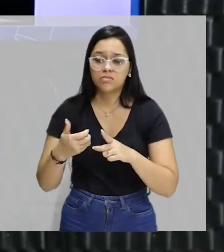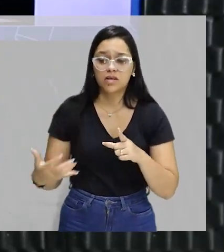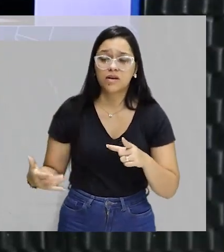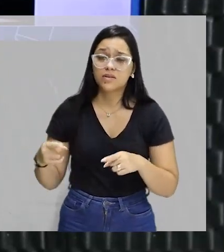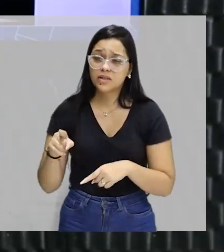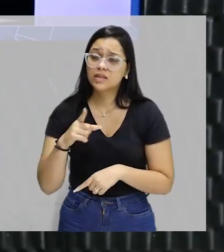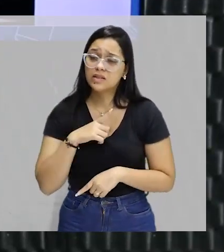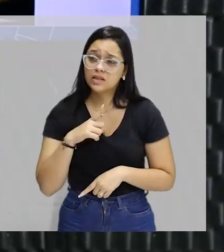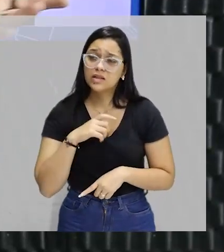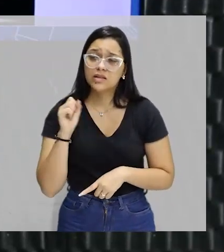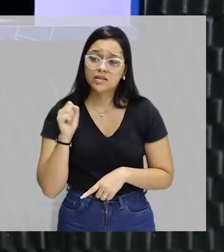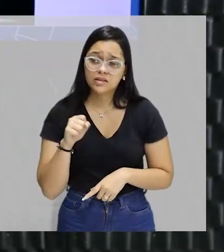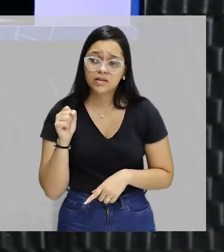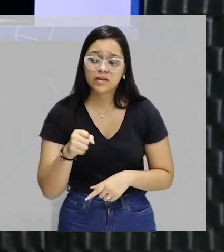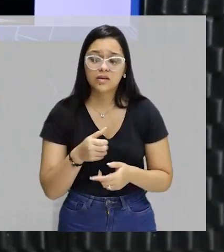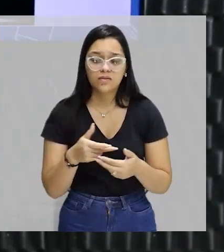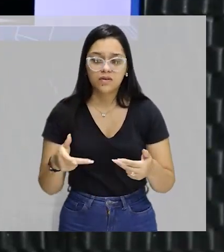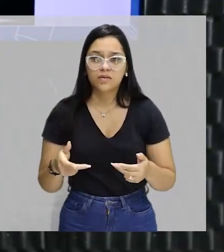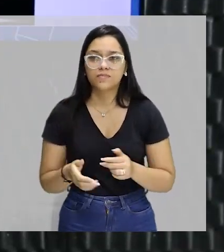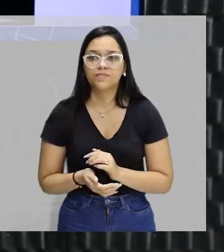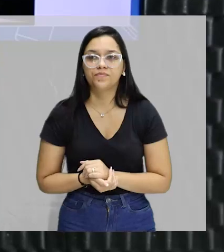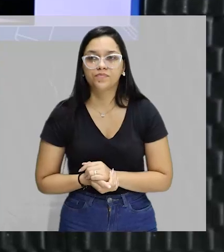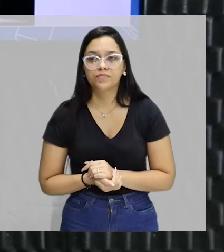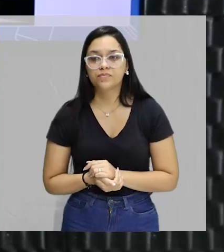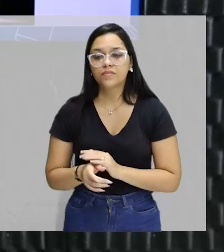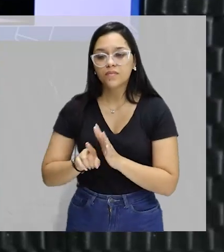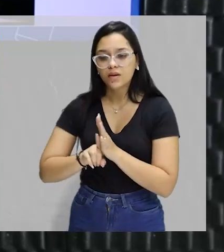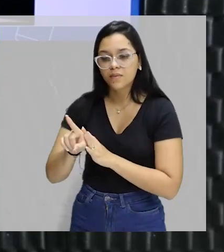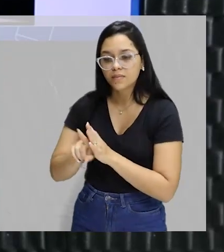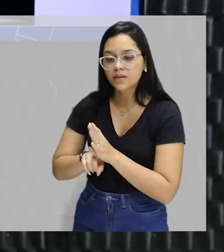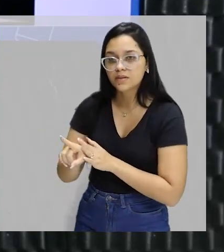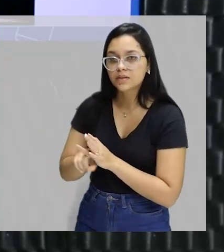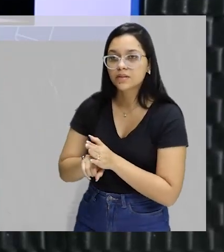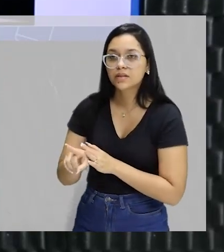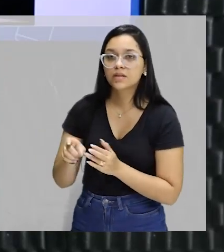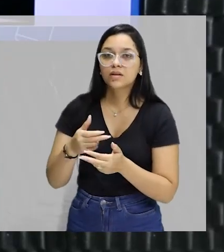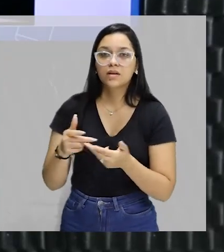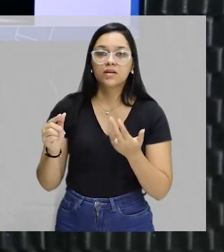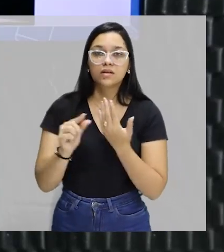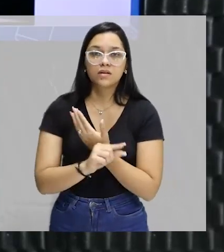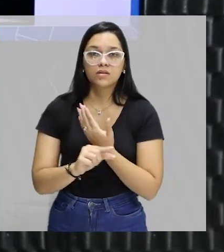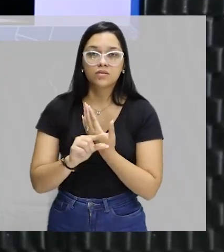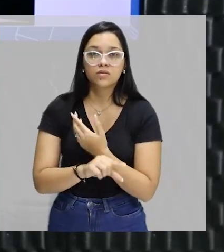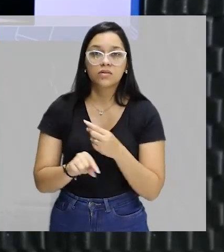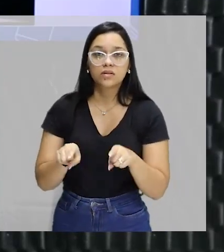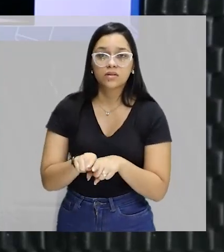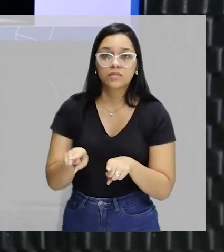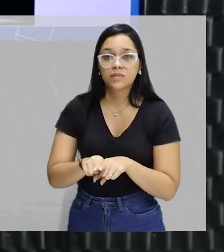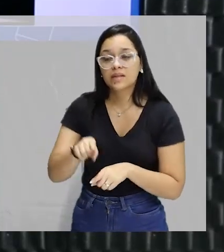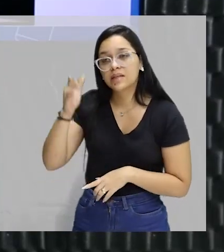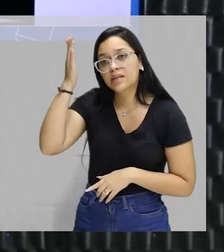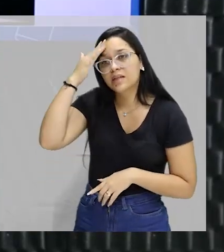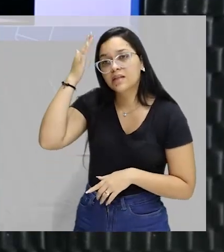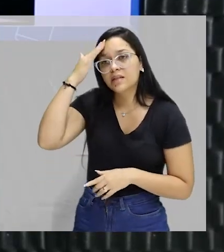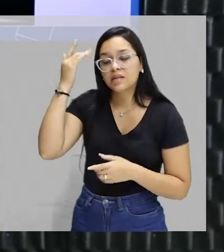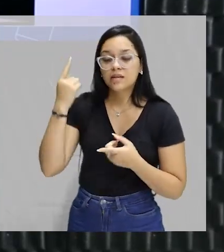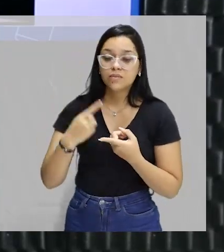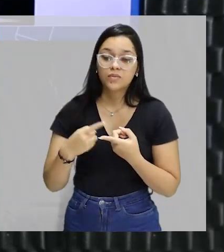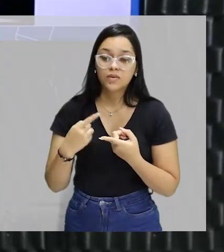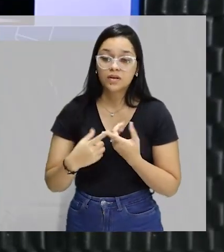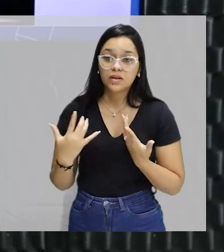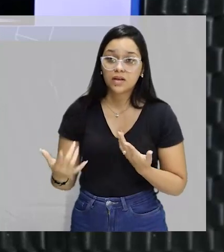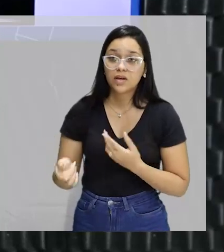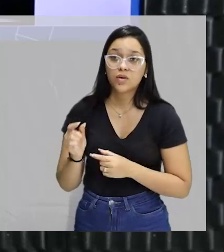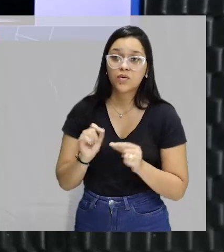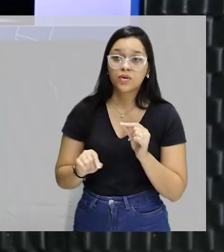você tem uma linguagem que vai invadindo a outra. Pesquisem mais sobre os autores do Teatro Nacional. Entendam mais por quê? Porque eles são,